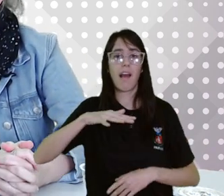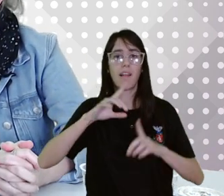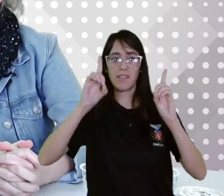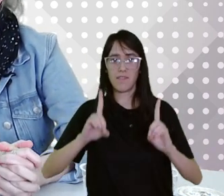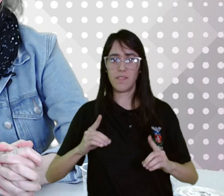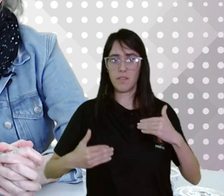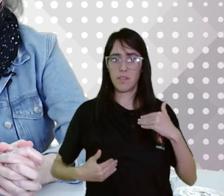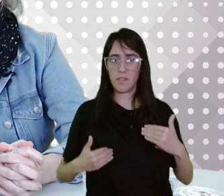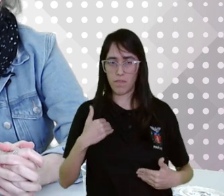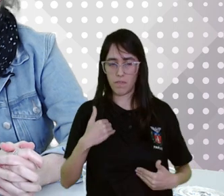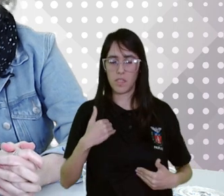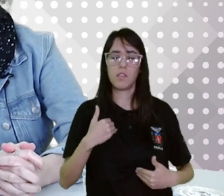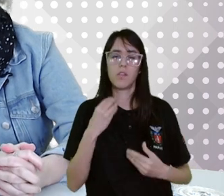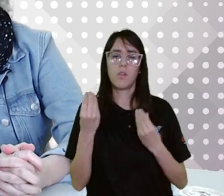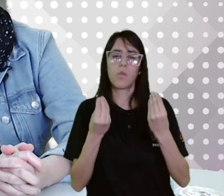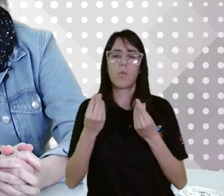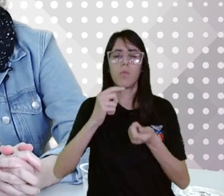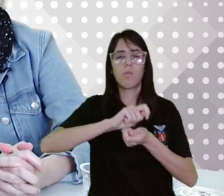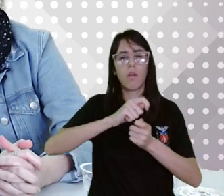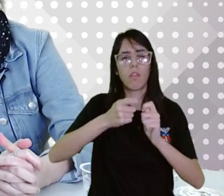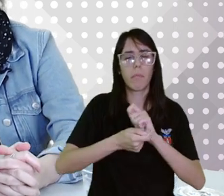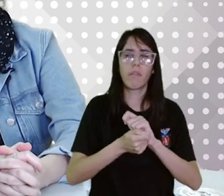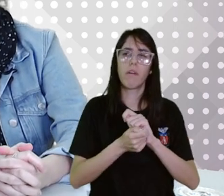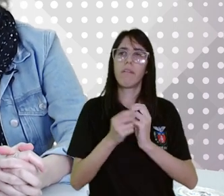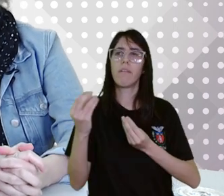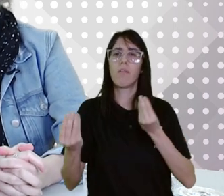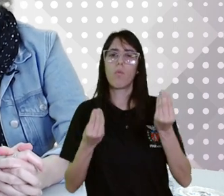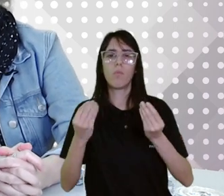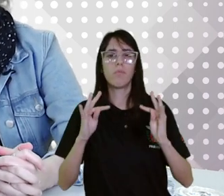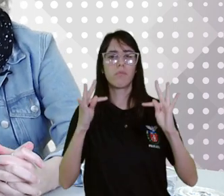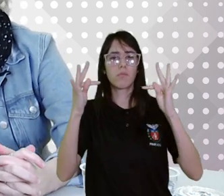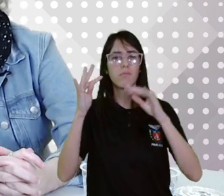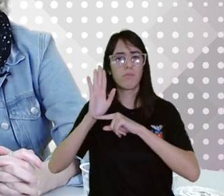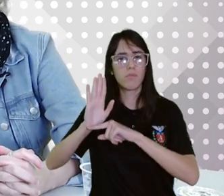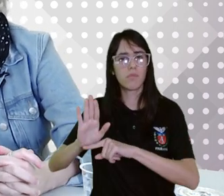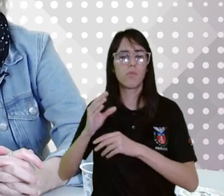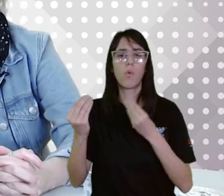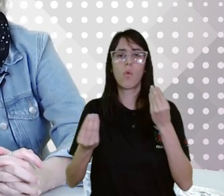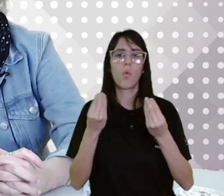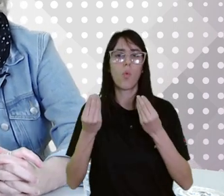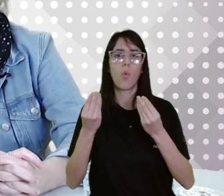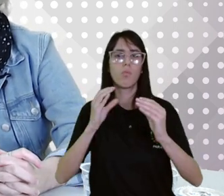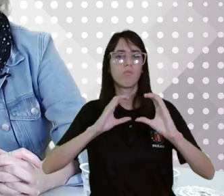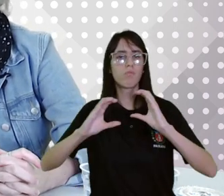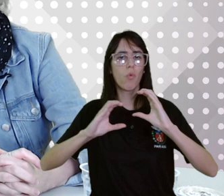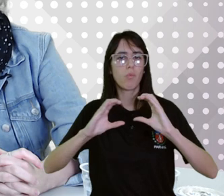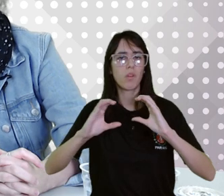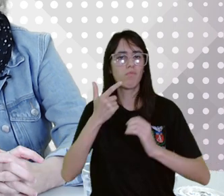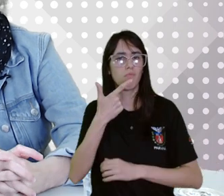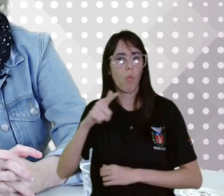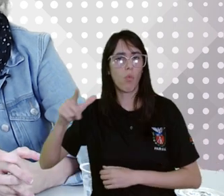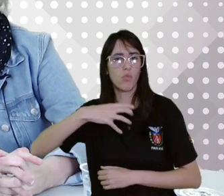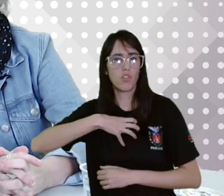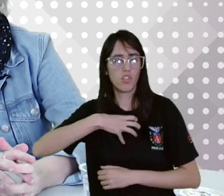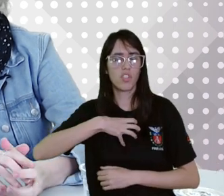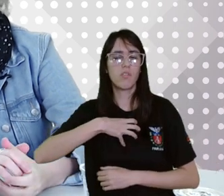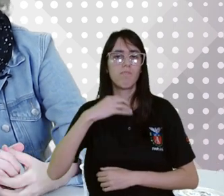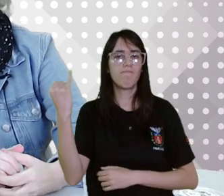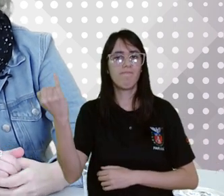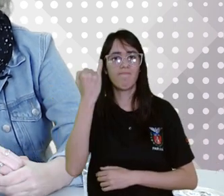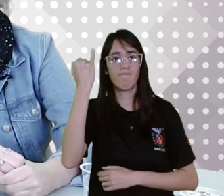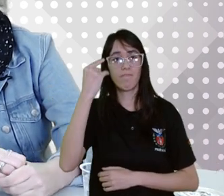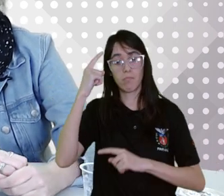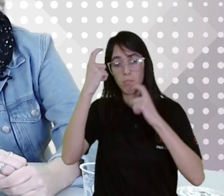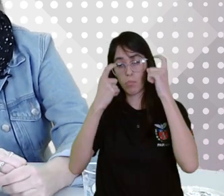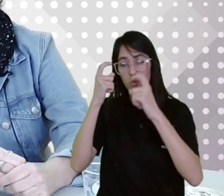física, questão de adaptação, de tecnologia assistiva, comunicação alternativa, sempre pensando nesse estudante